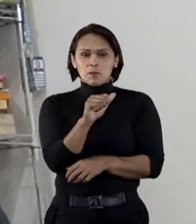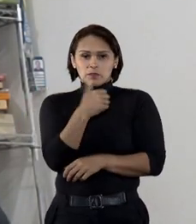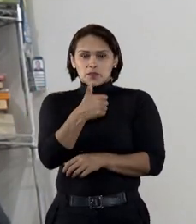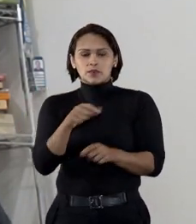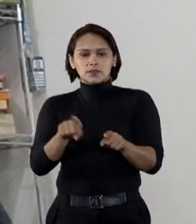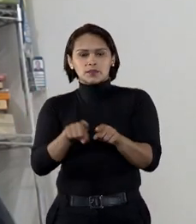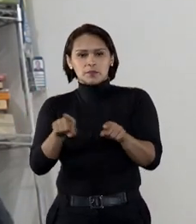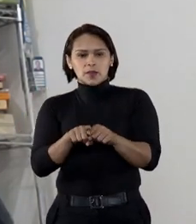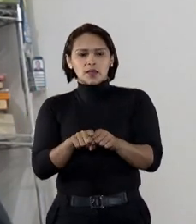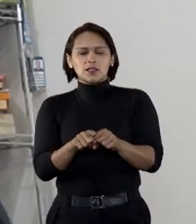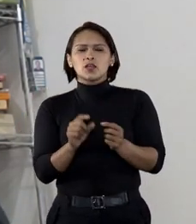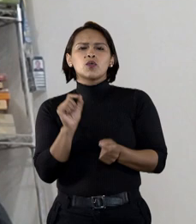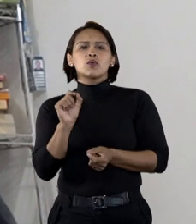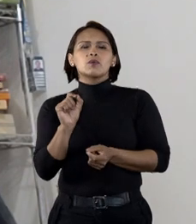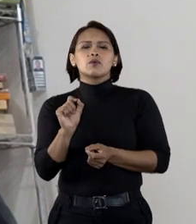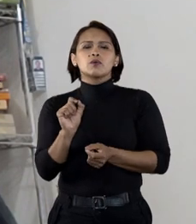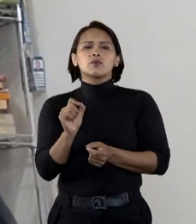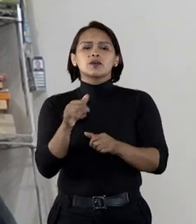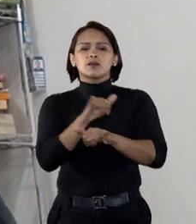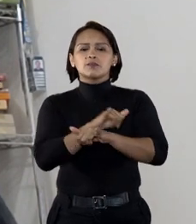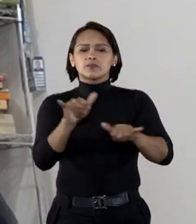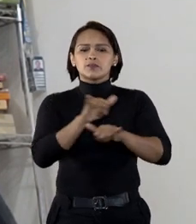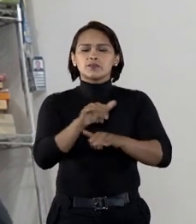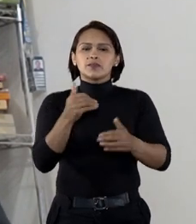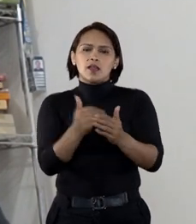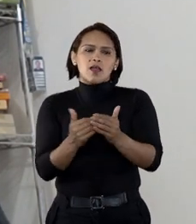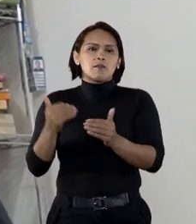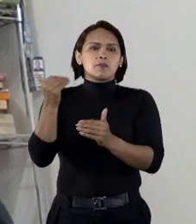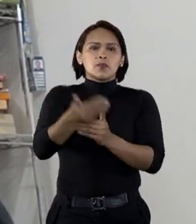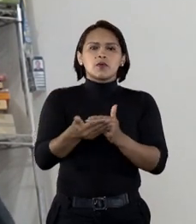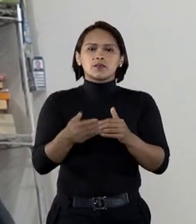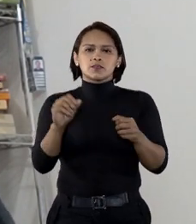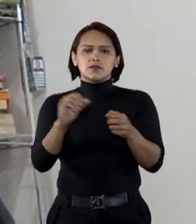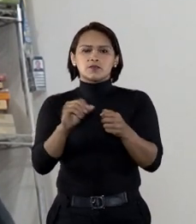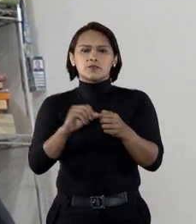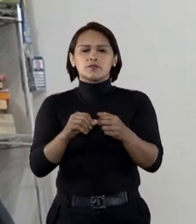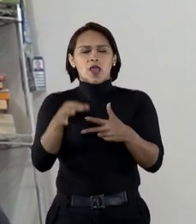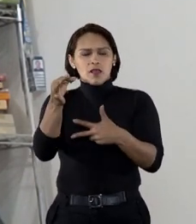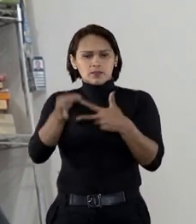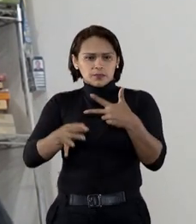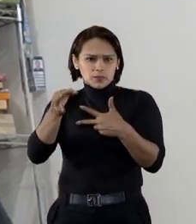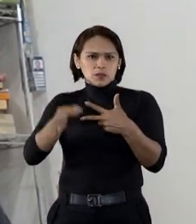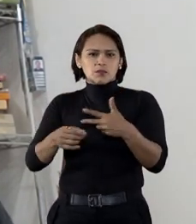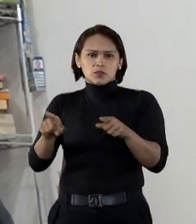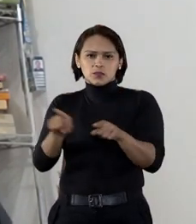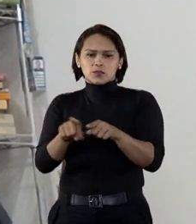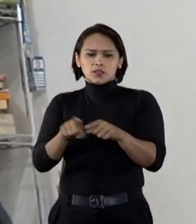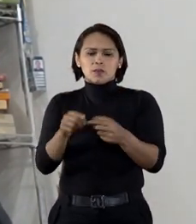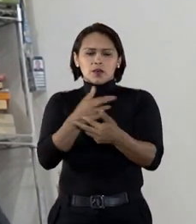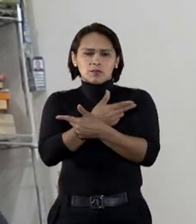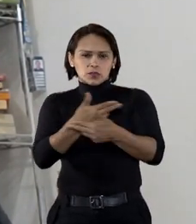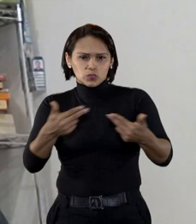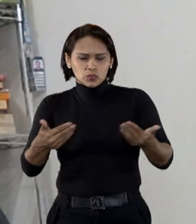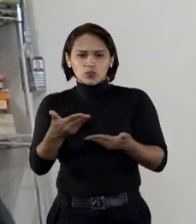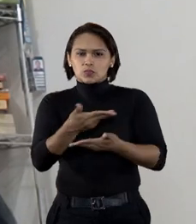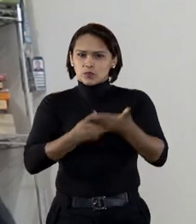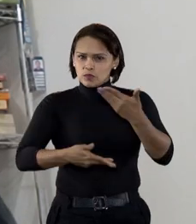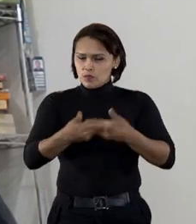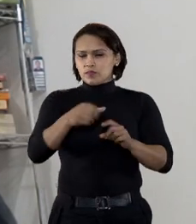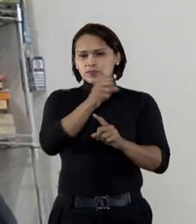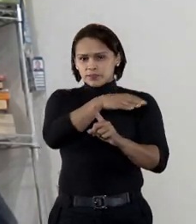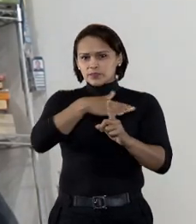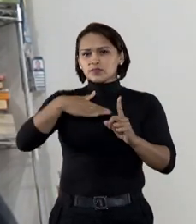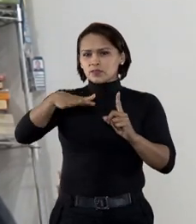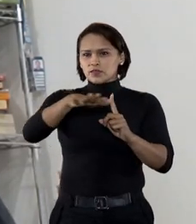inclusive, de quais vão ser os passos que devem ser tomados pelo poder público e também pelos outros agentes